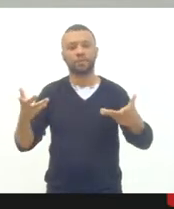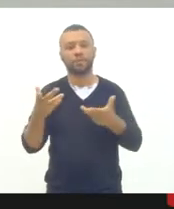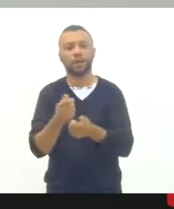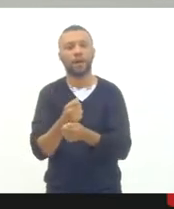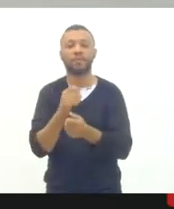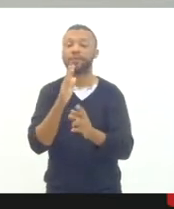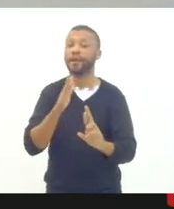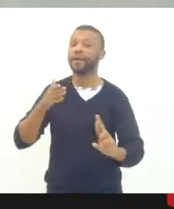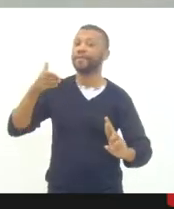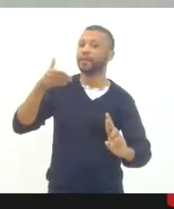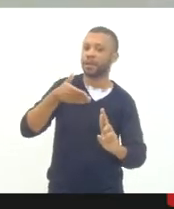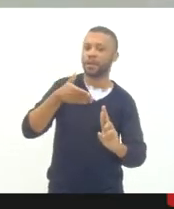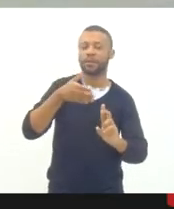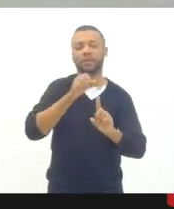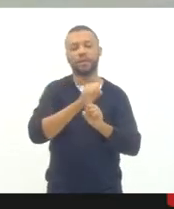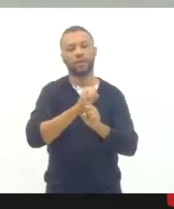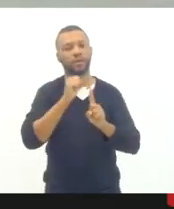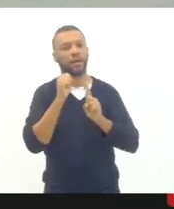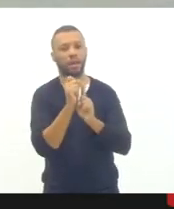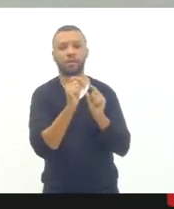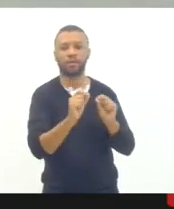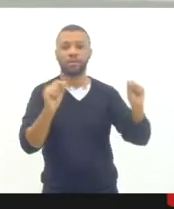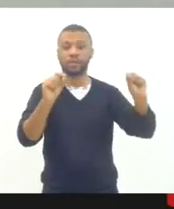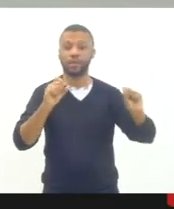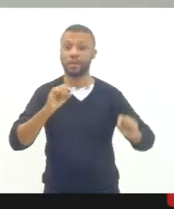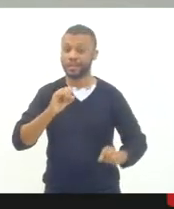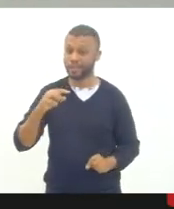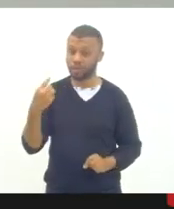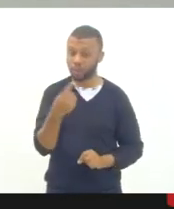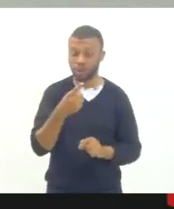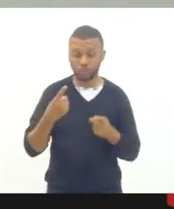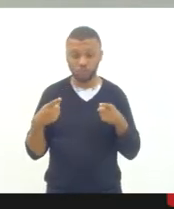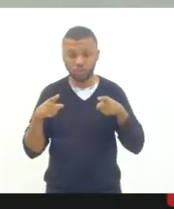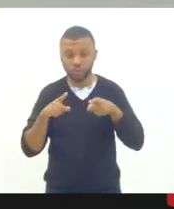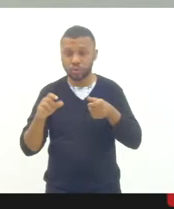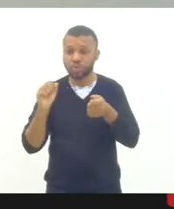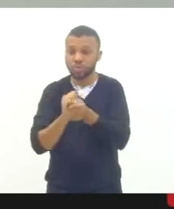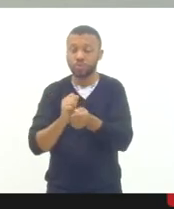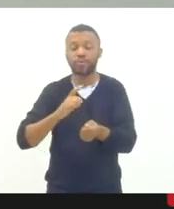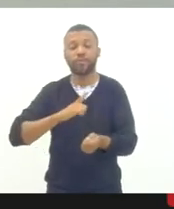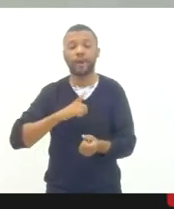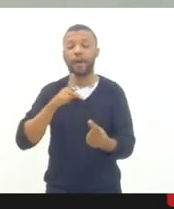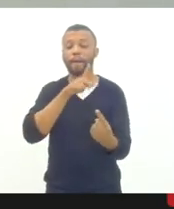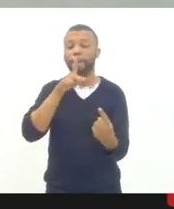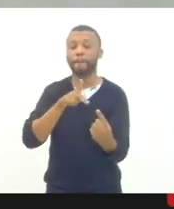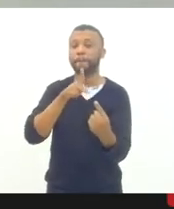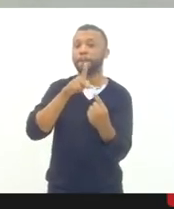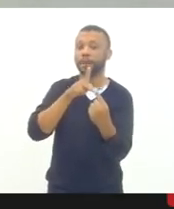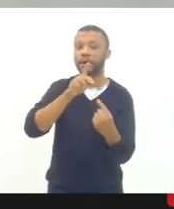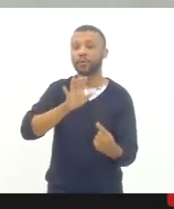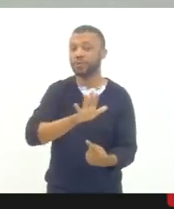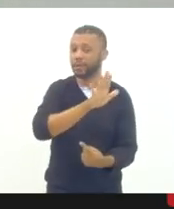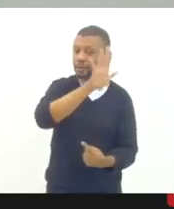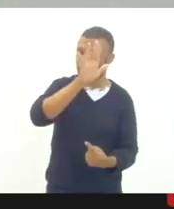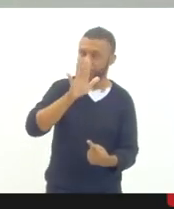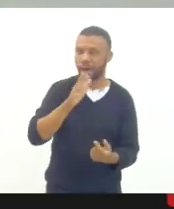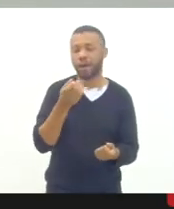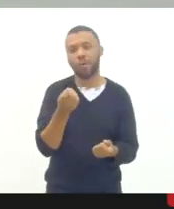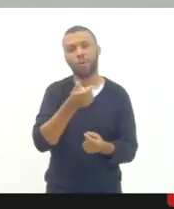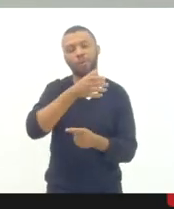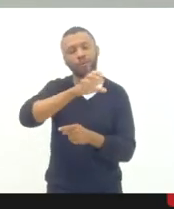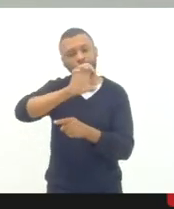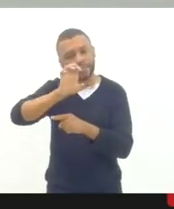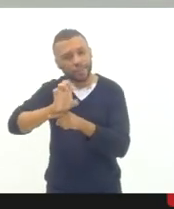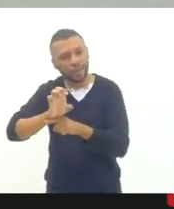referenciada, se junto com um plano nacional ou estadual ou municipal